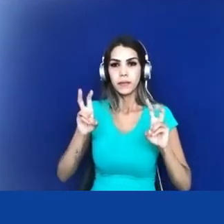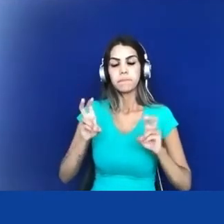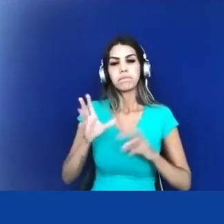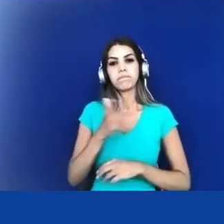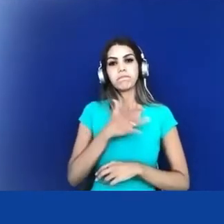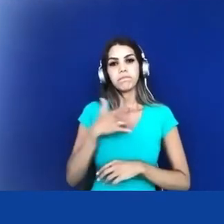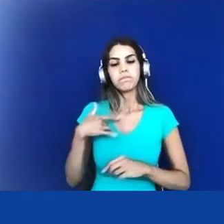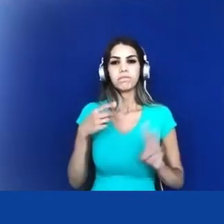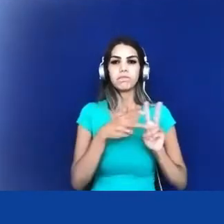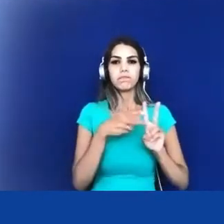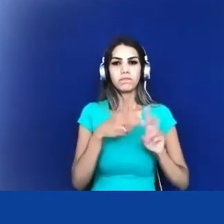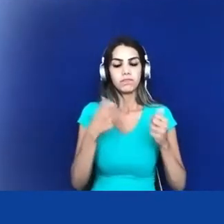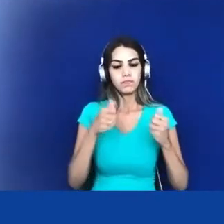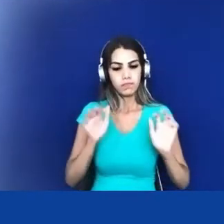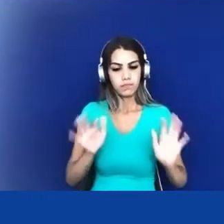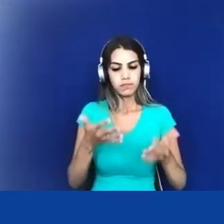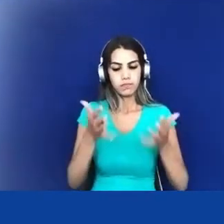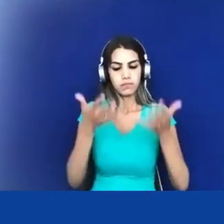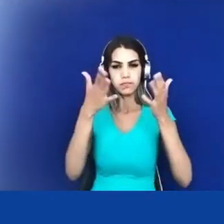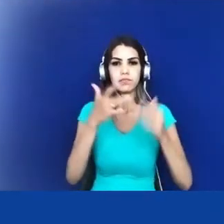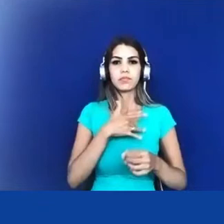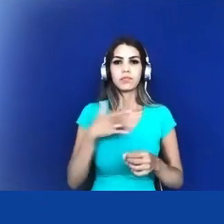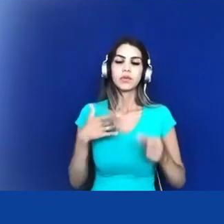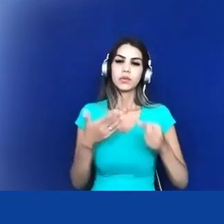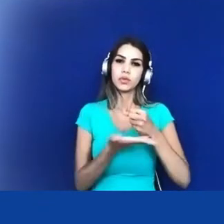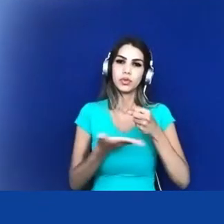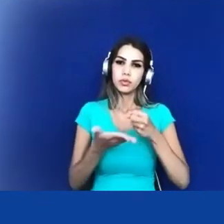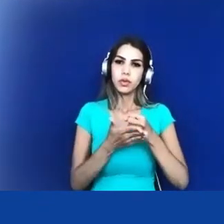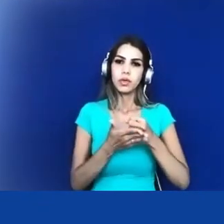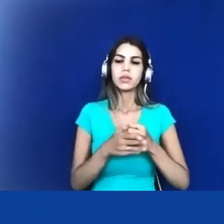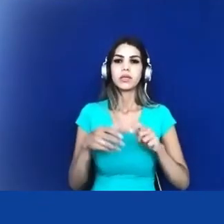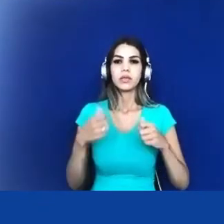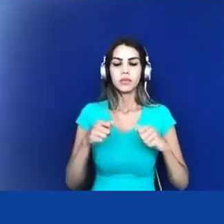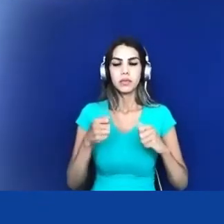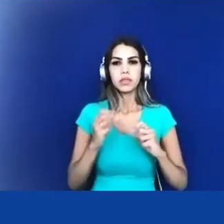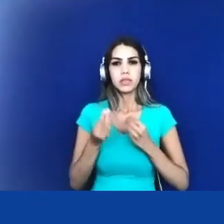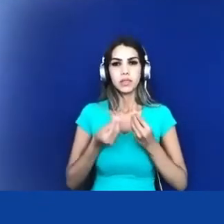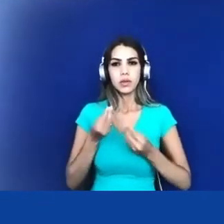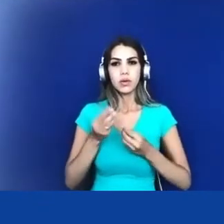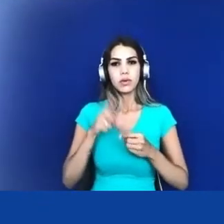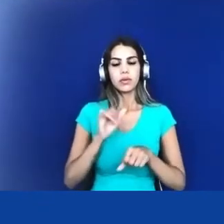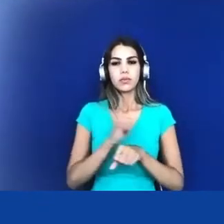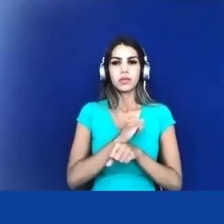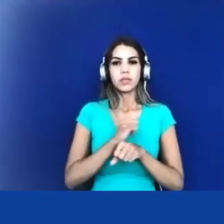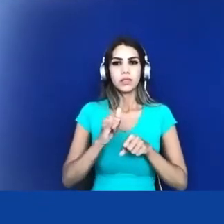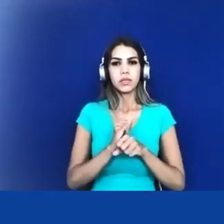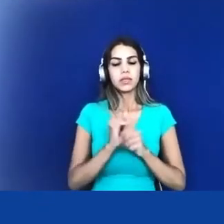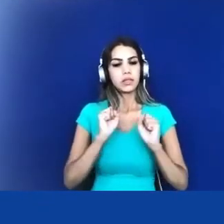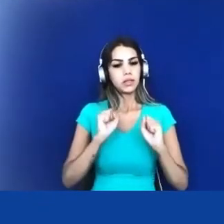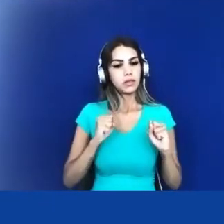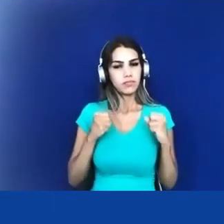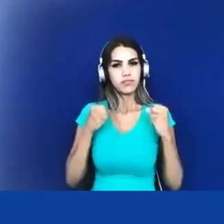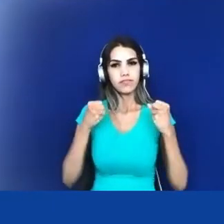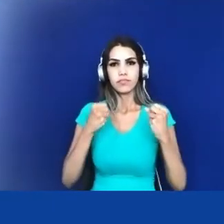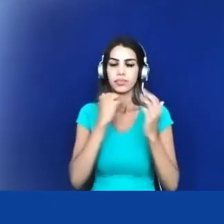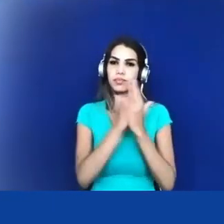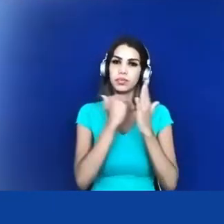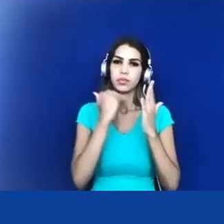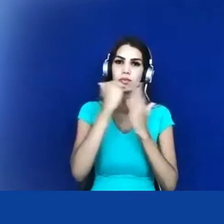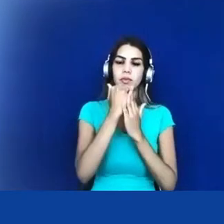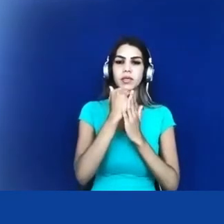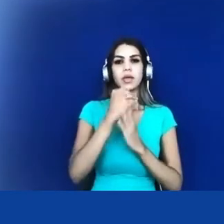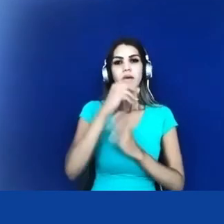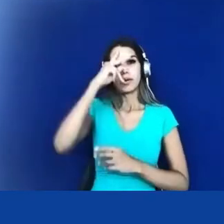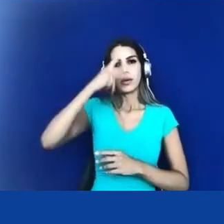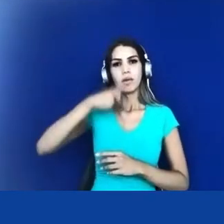né ter esses serviços como uma forma de reforçar a nossa autodeterminação né de nós